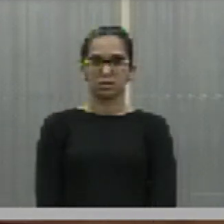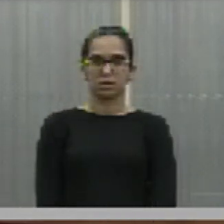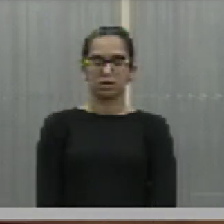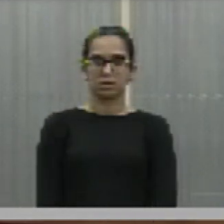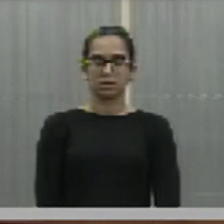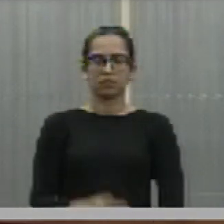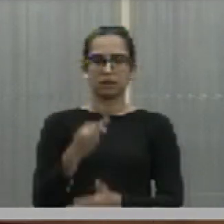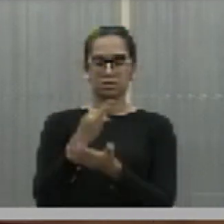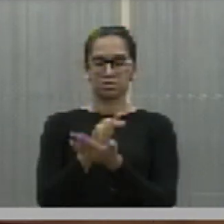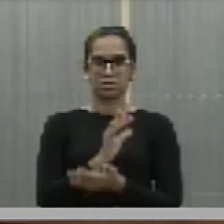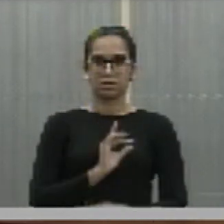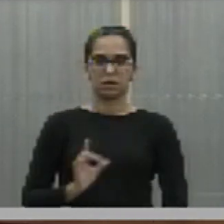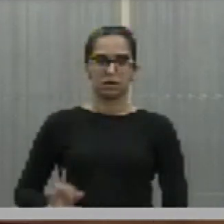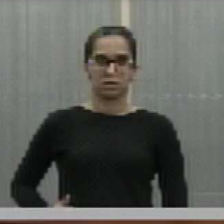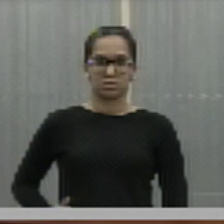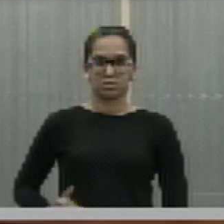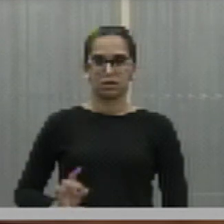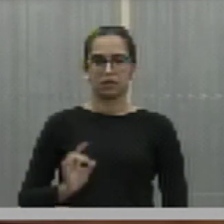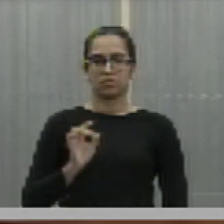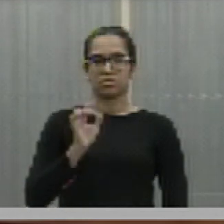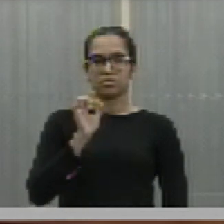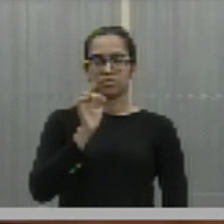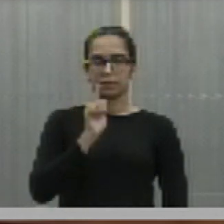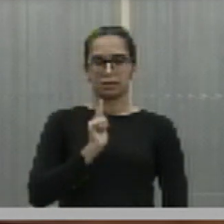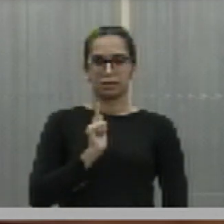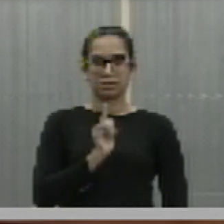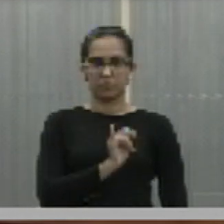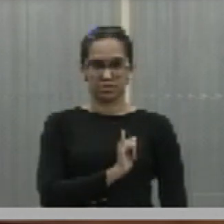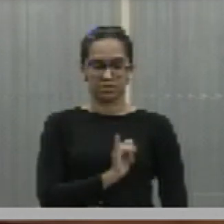Deputado Gessivaldo Isaías.